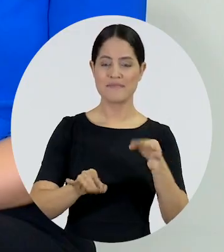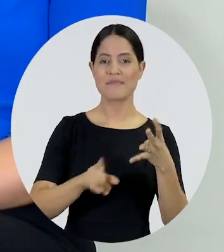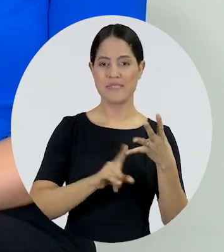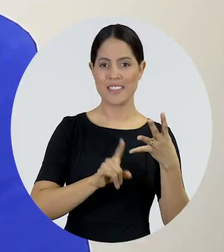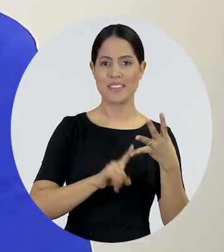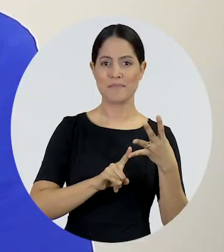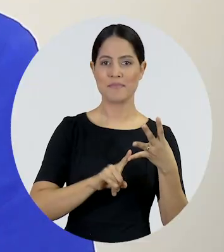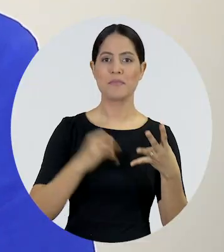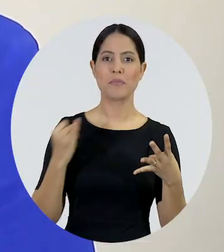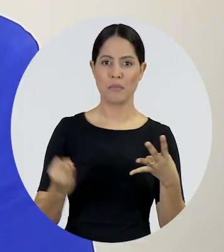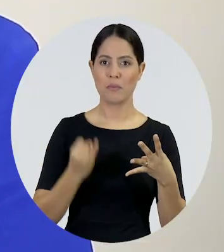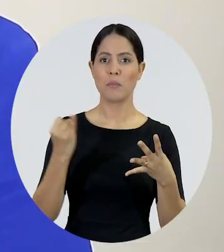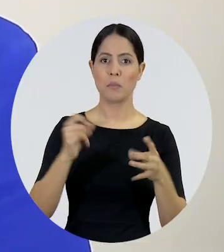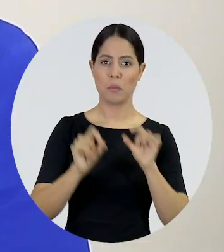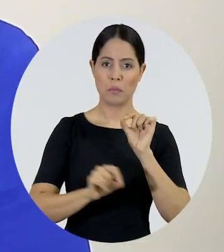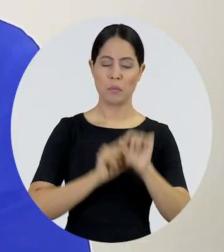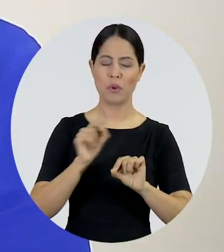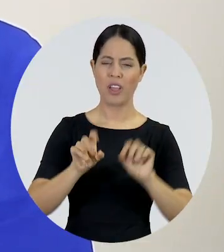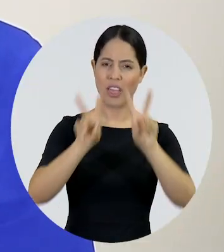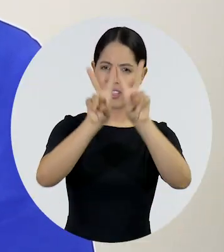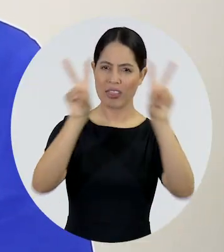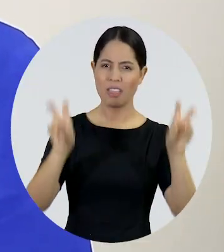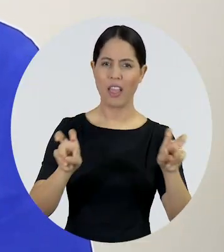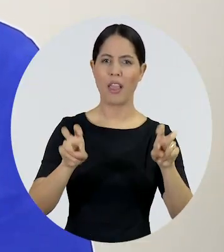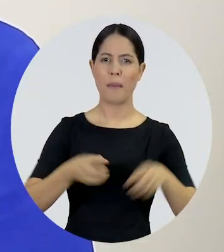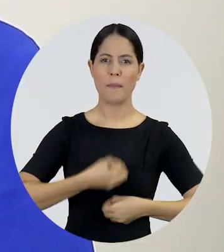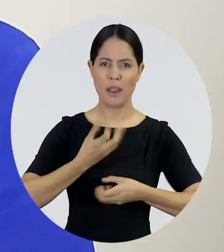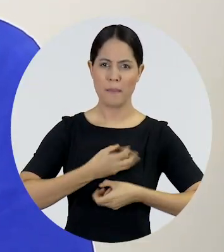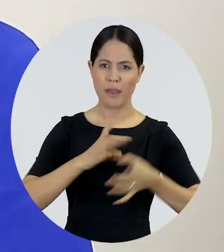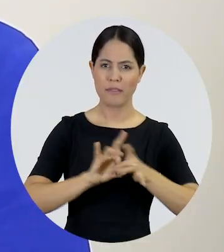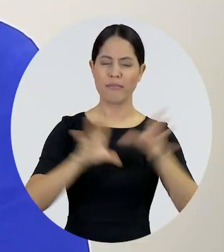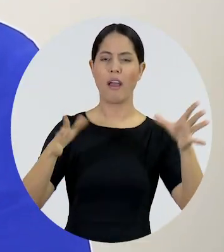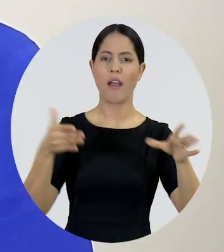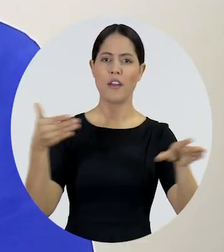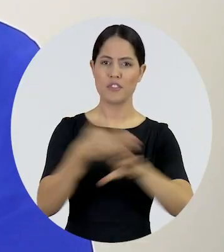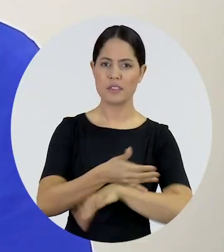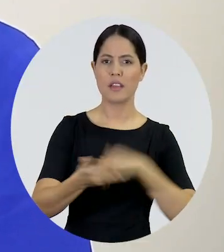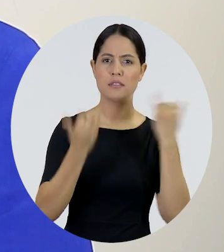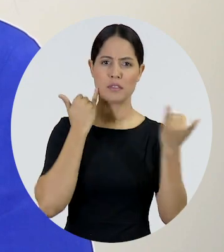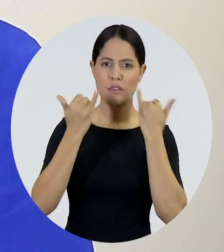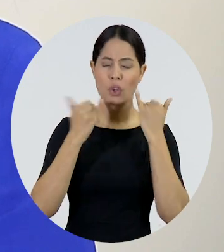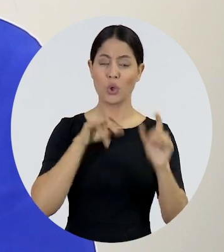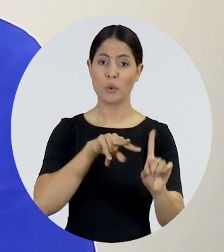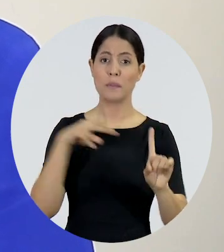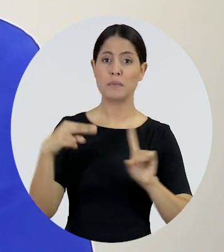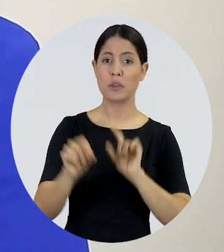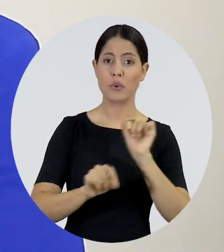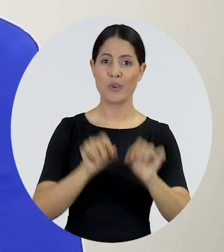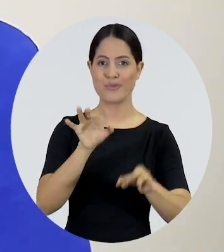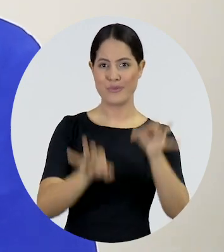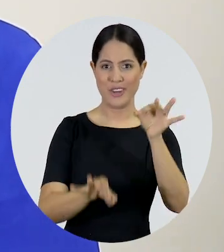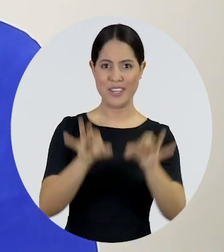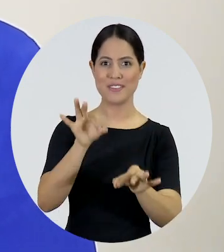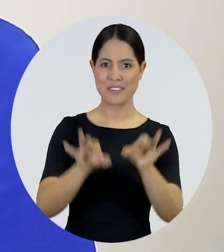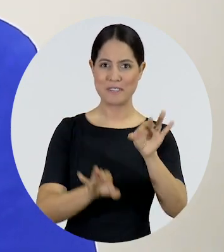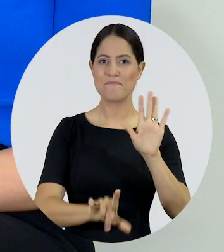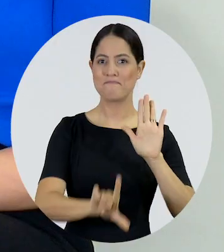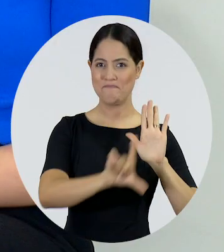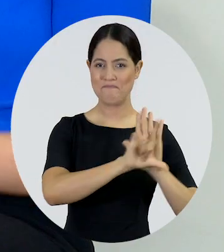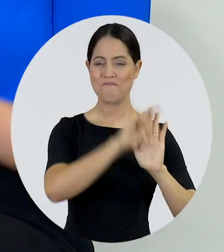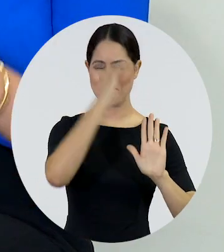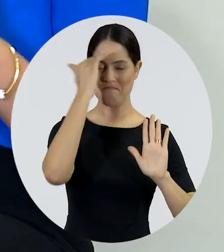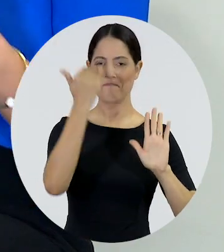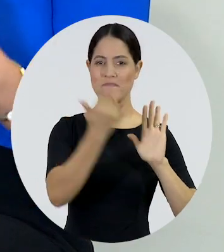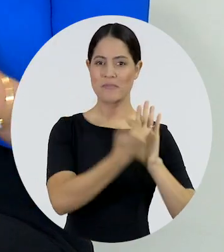referência legal. Onde a gente trabalha com todos os temas de liberdade de expressão, de acesso à informação, numa perspectiva legal e jurídica.